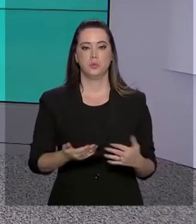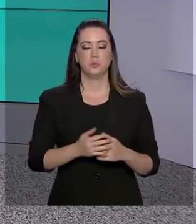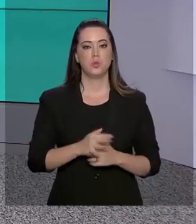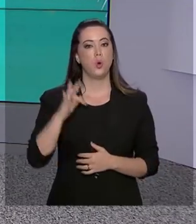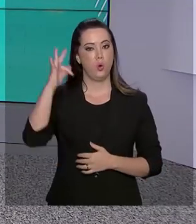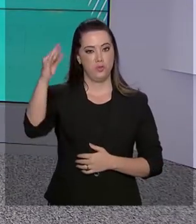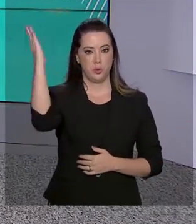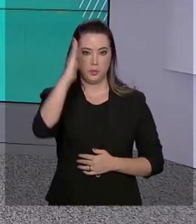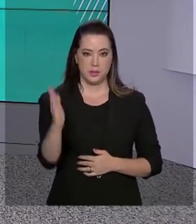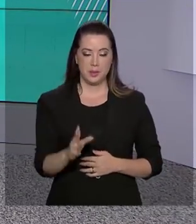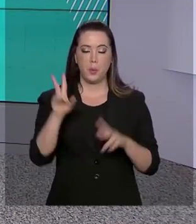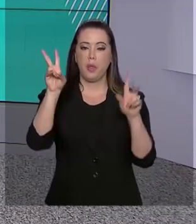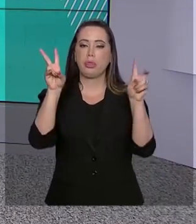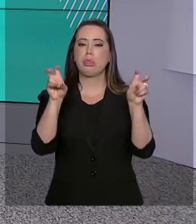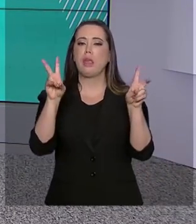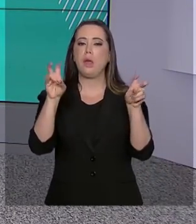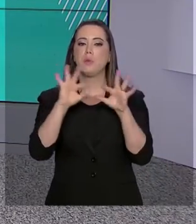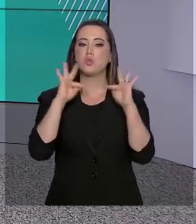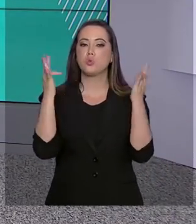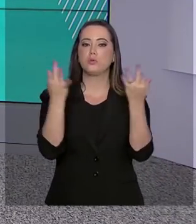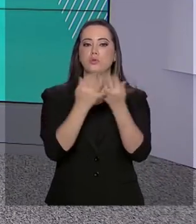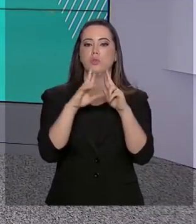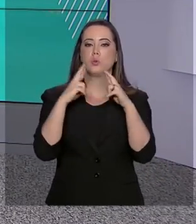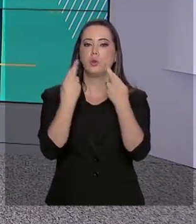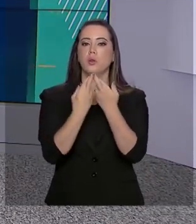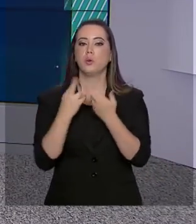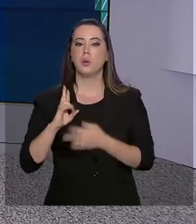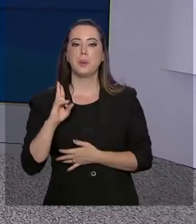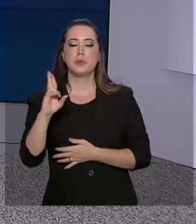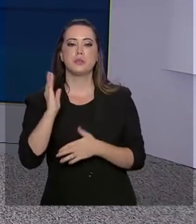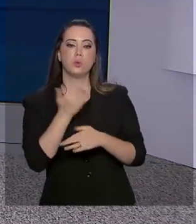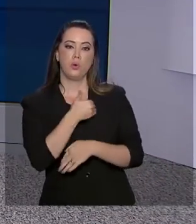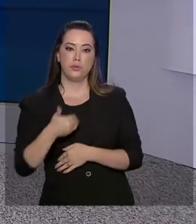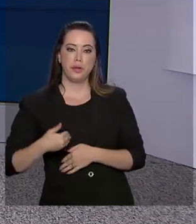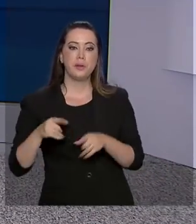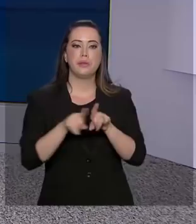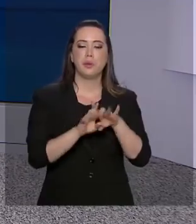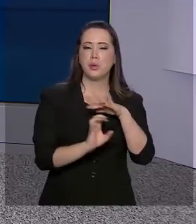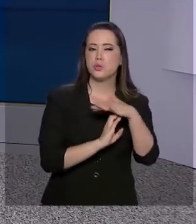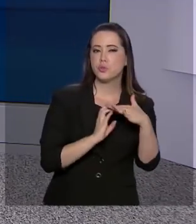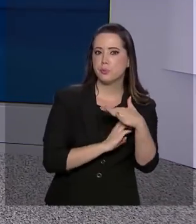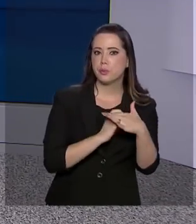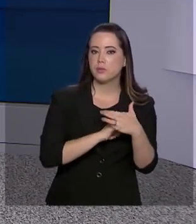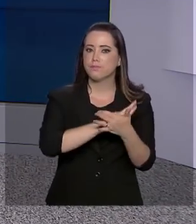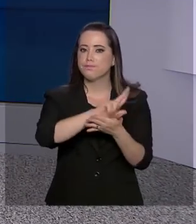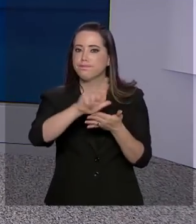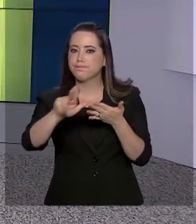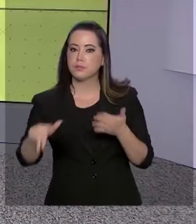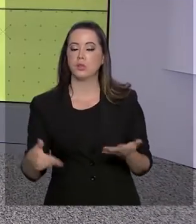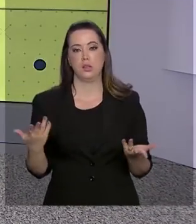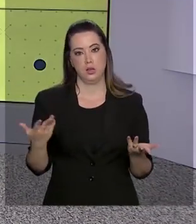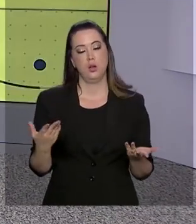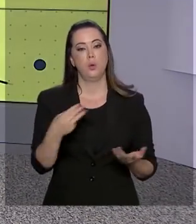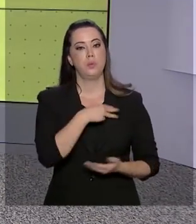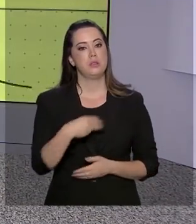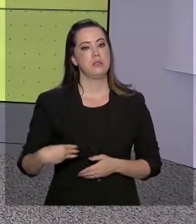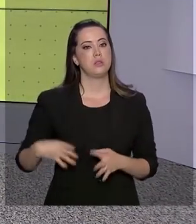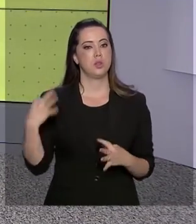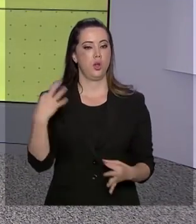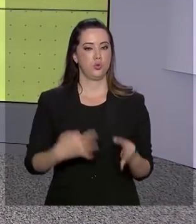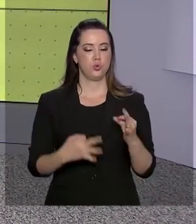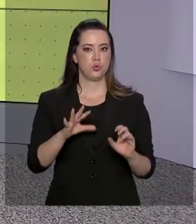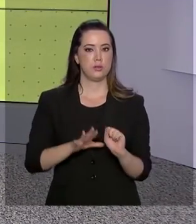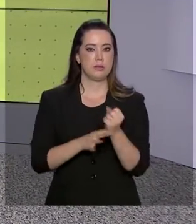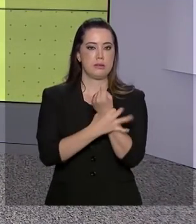O futuro do Brasil é tema de um fórum que reúne representantes do governo e do mercado. O ministro da Justiça e Segurança